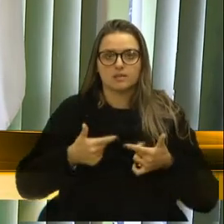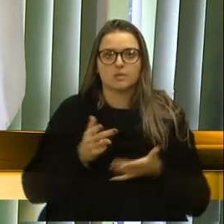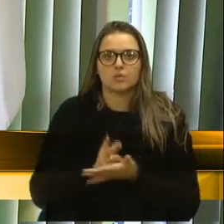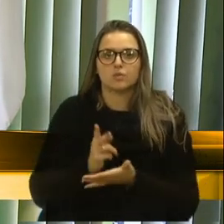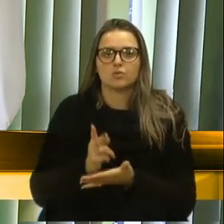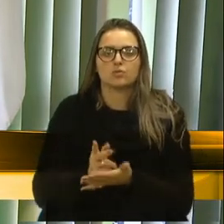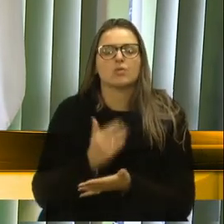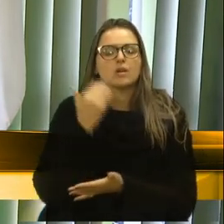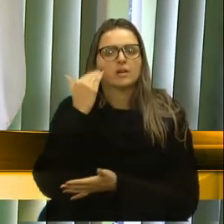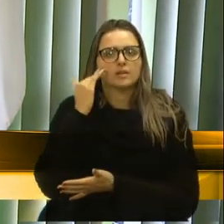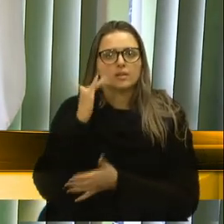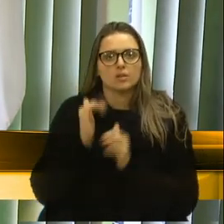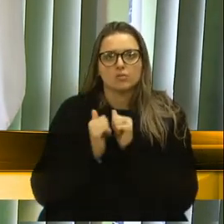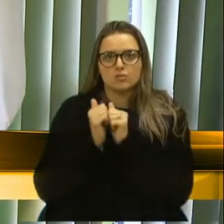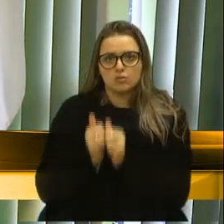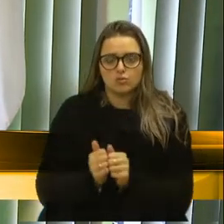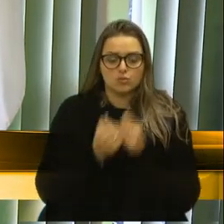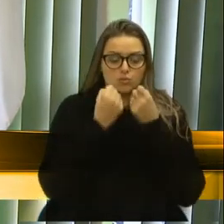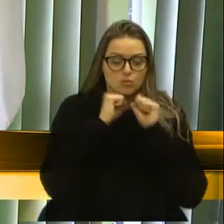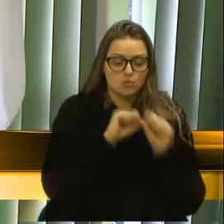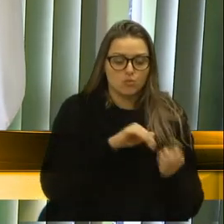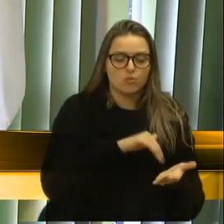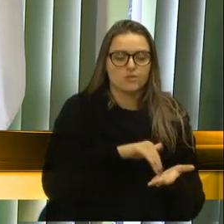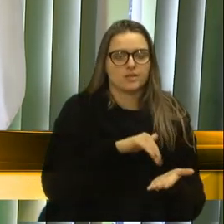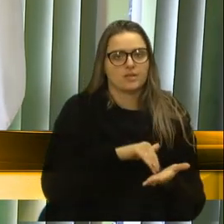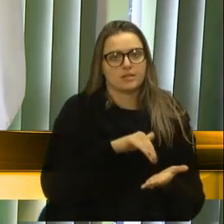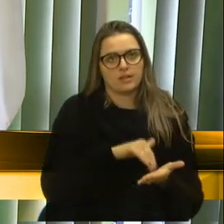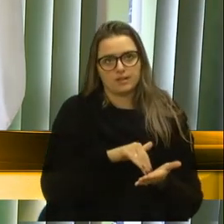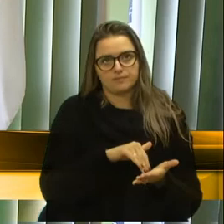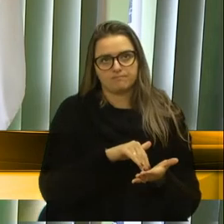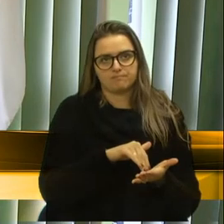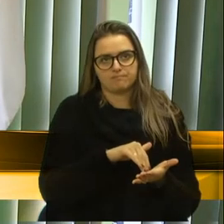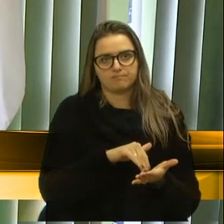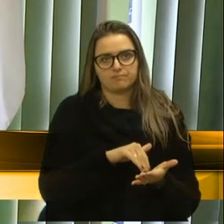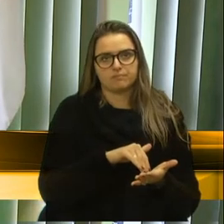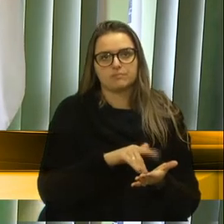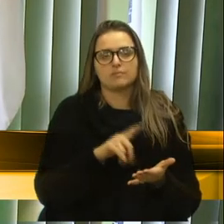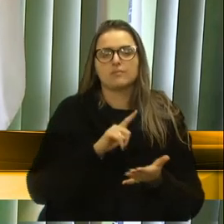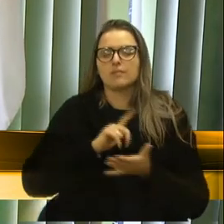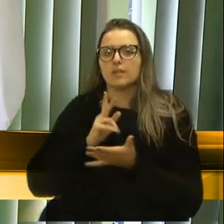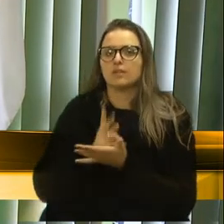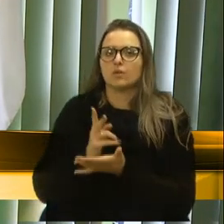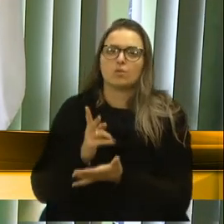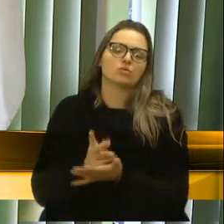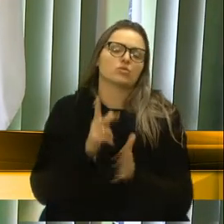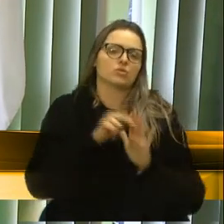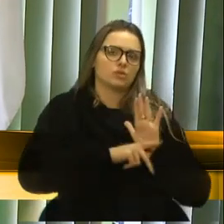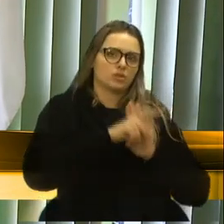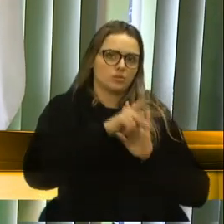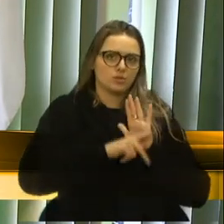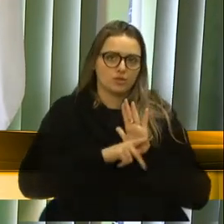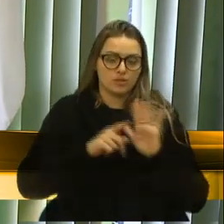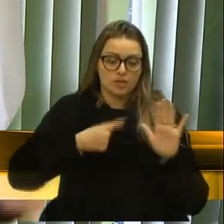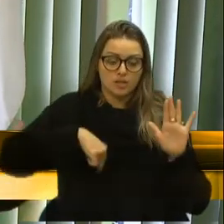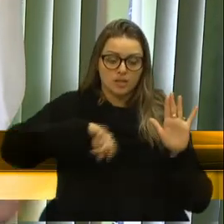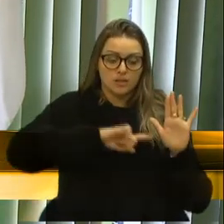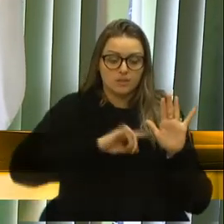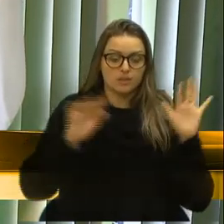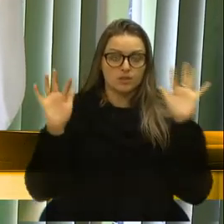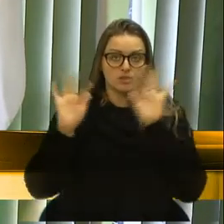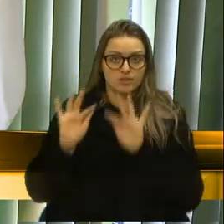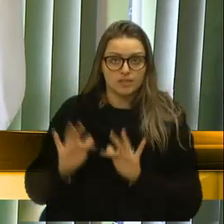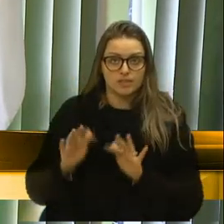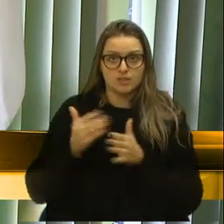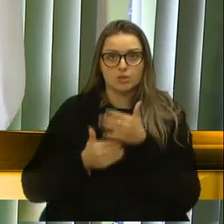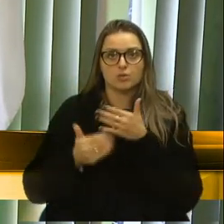entendimento junto com o secretário, aonde ele deu seguimento a esse projeto. E por a nossa felicidade e da nossa